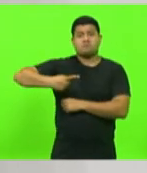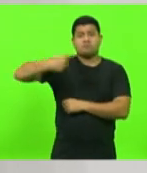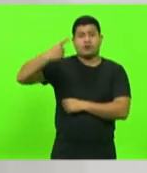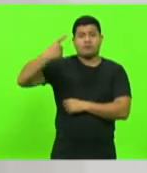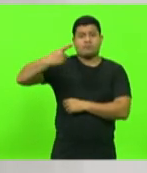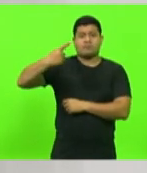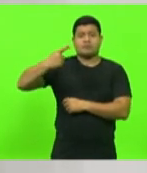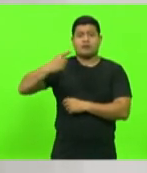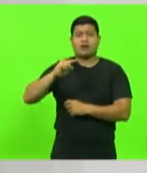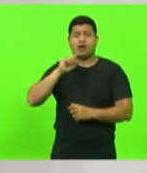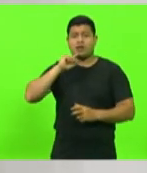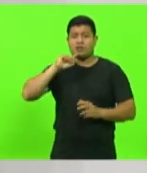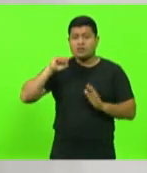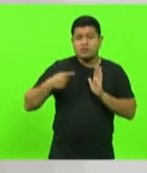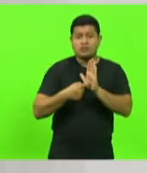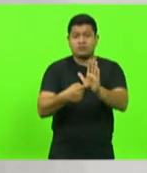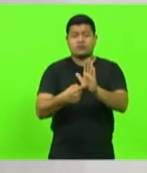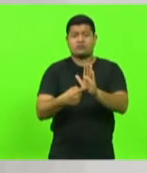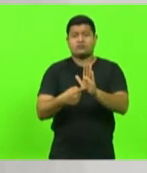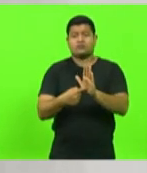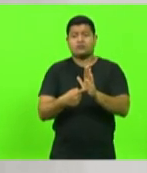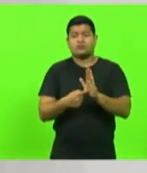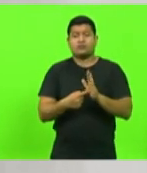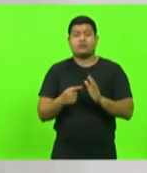em denúncias de injúria racial.